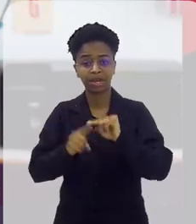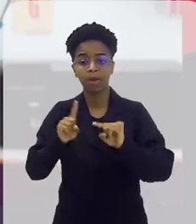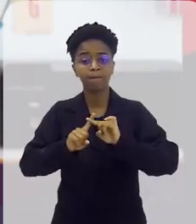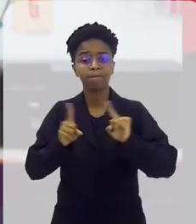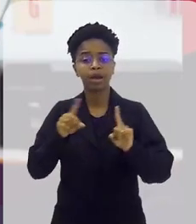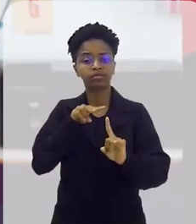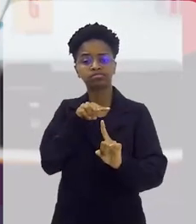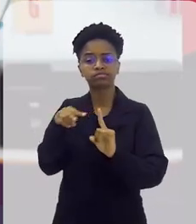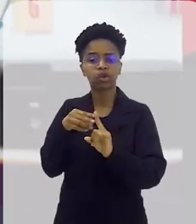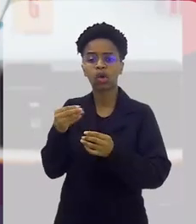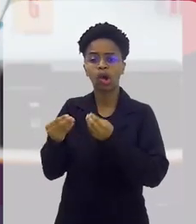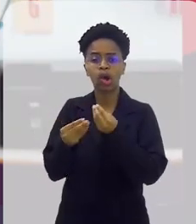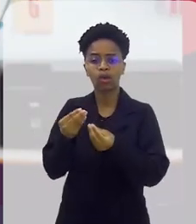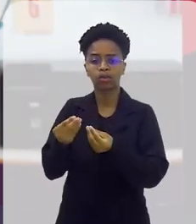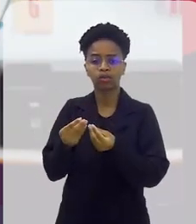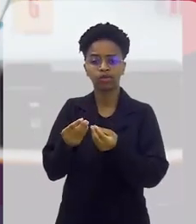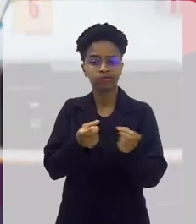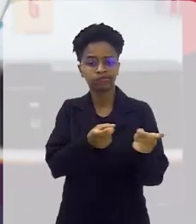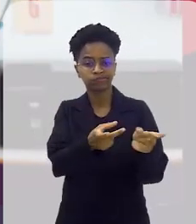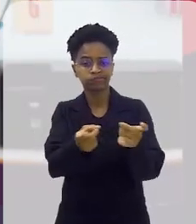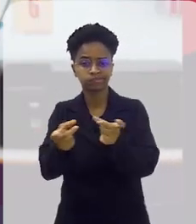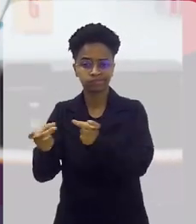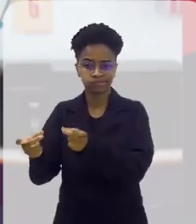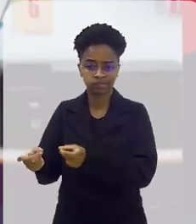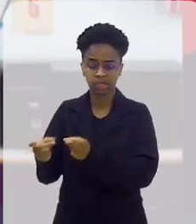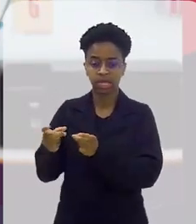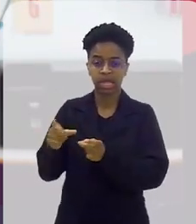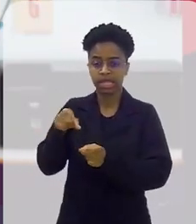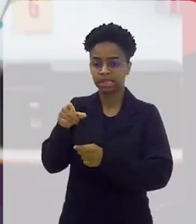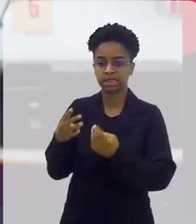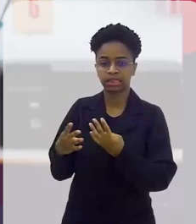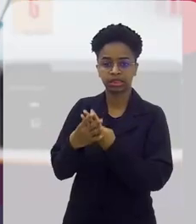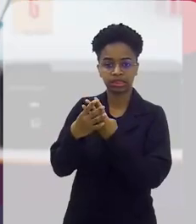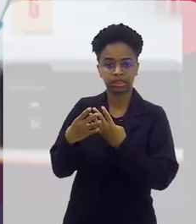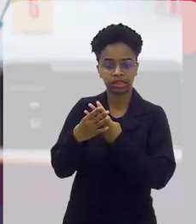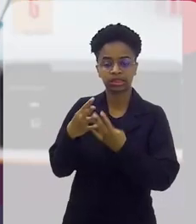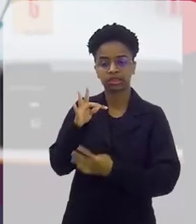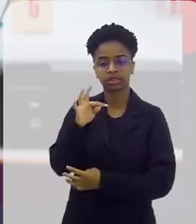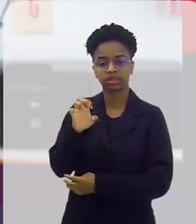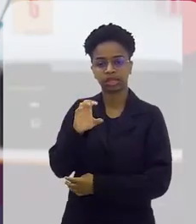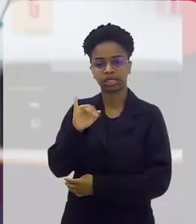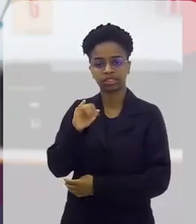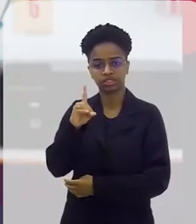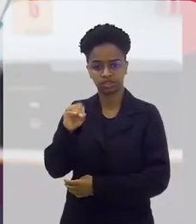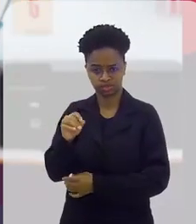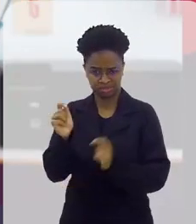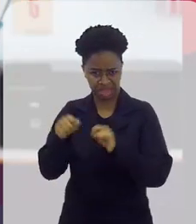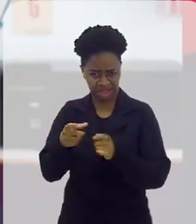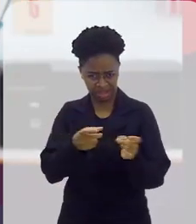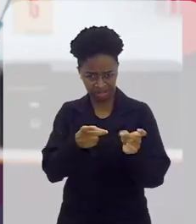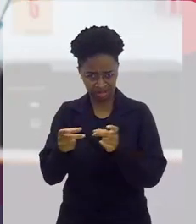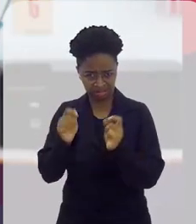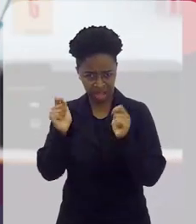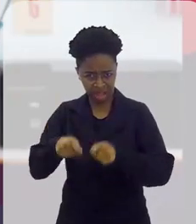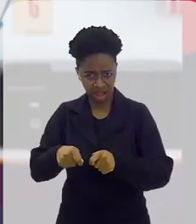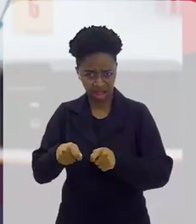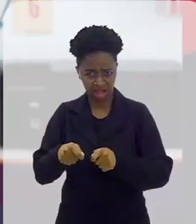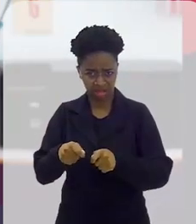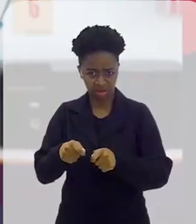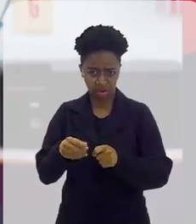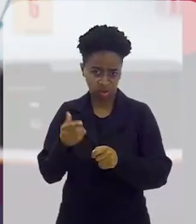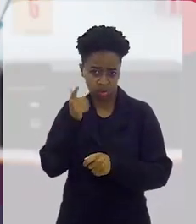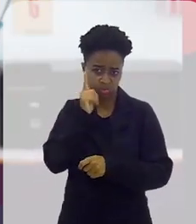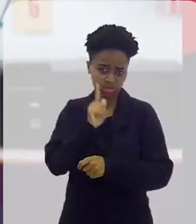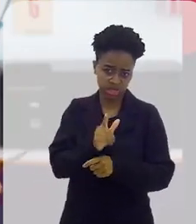mas qual é a perspectiva de comercialização desse tecido? Ele é vendável, ele